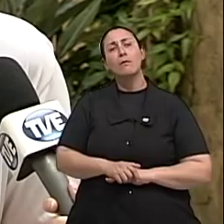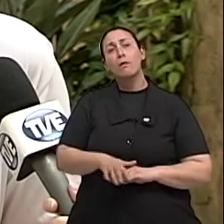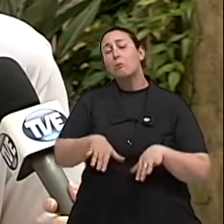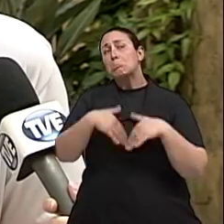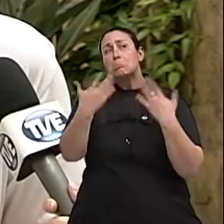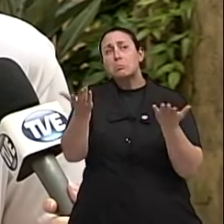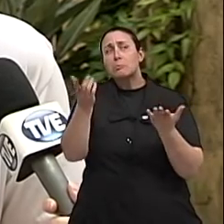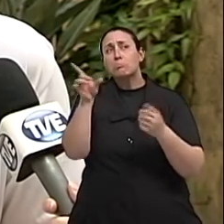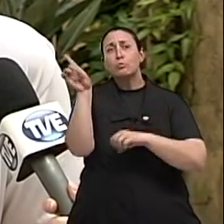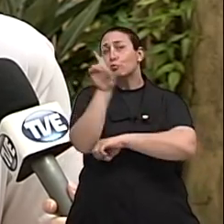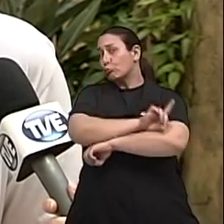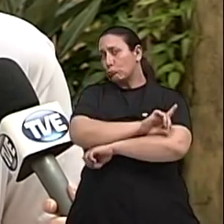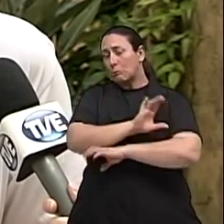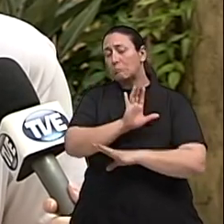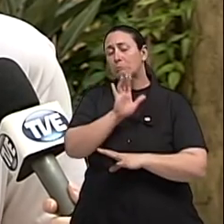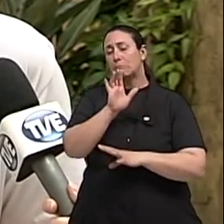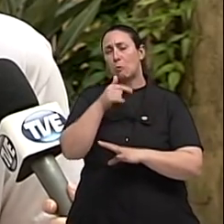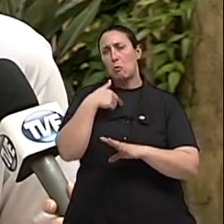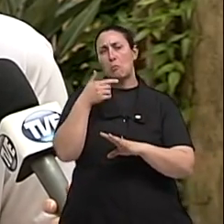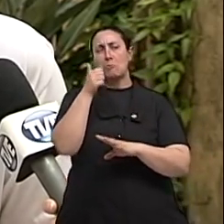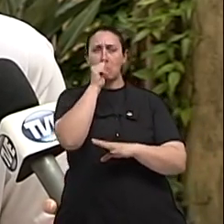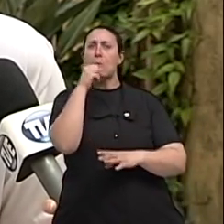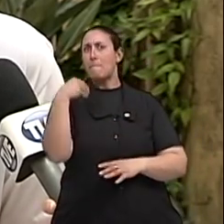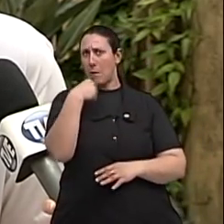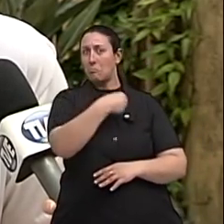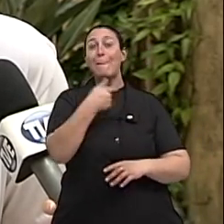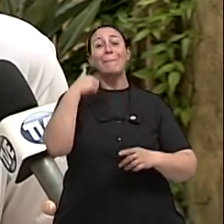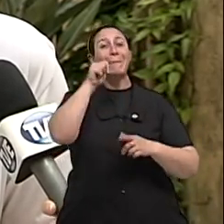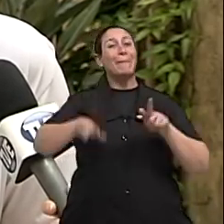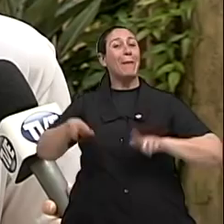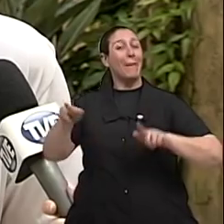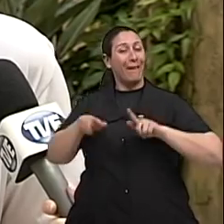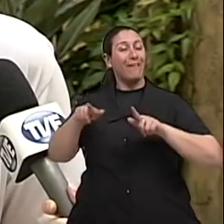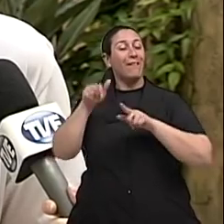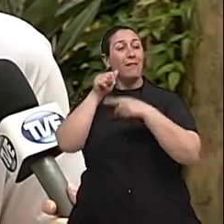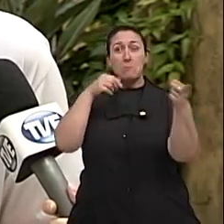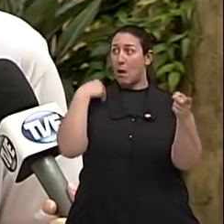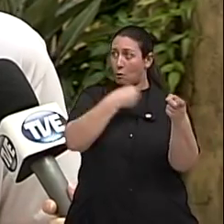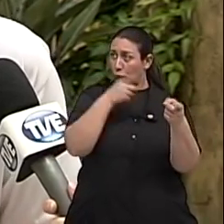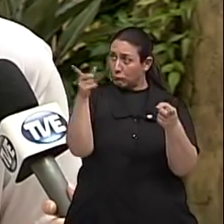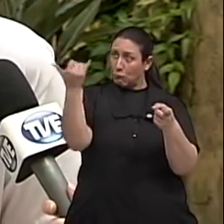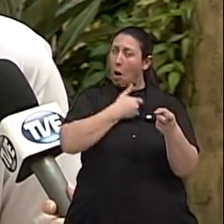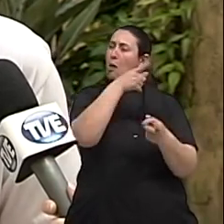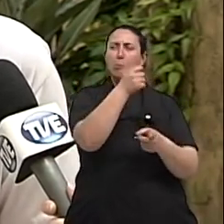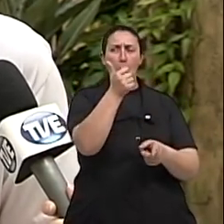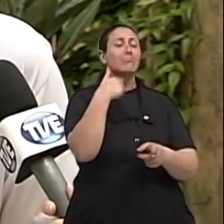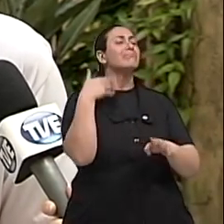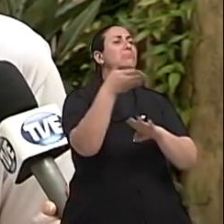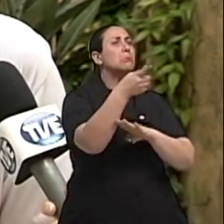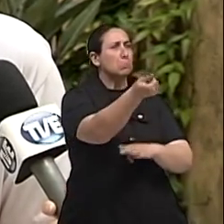consultei com uma médica conhecida, de uma prima, que me mandou direto para uma